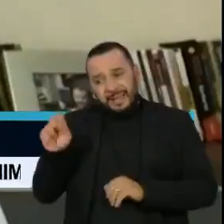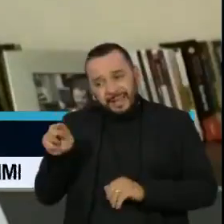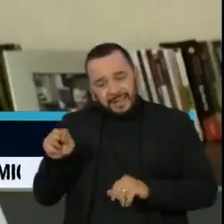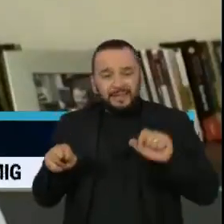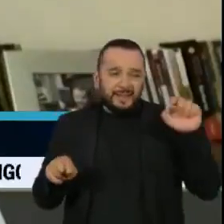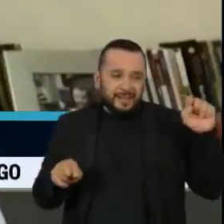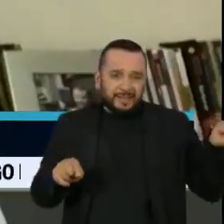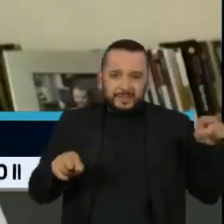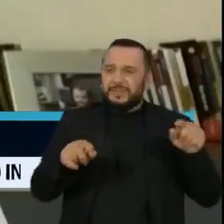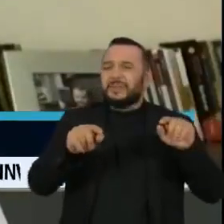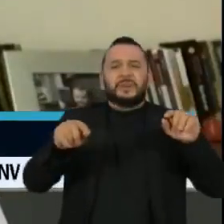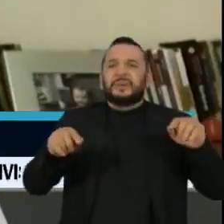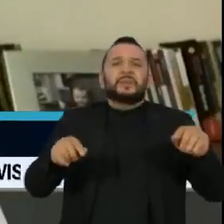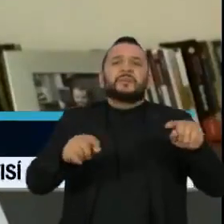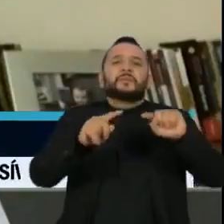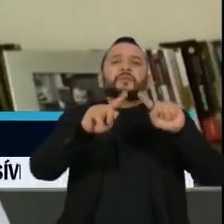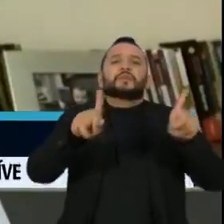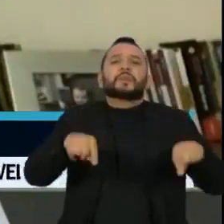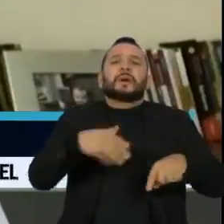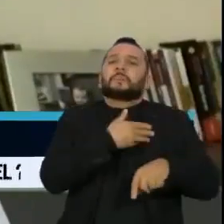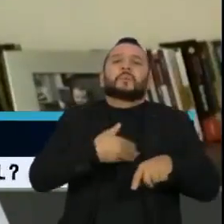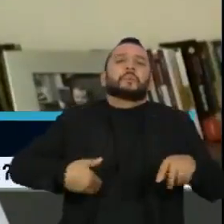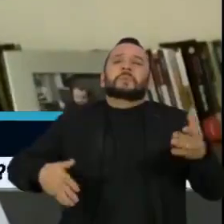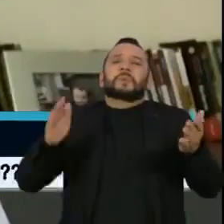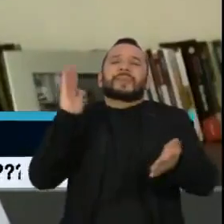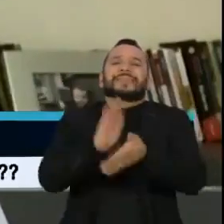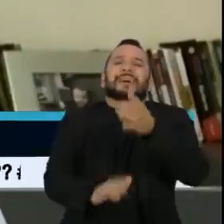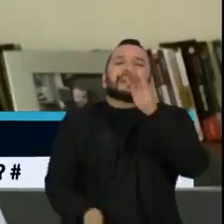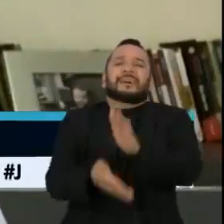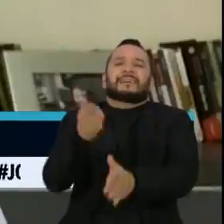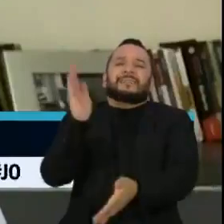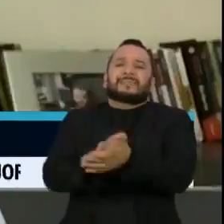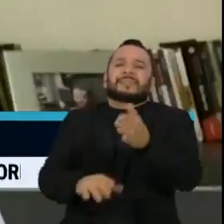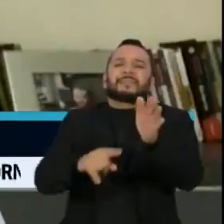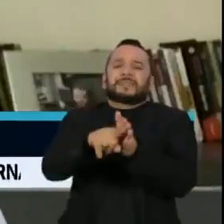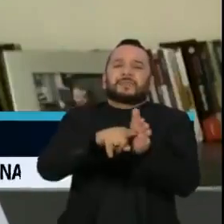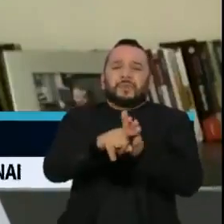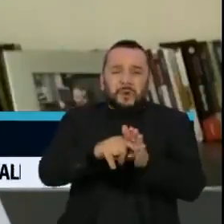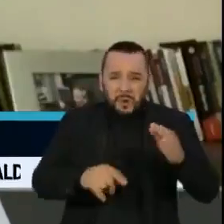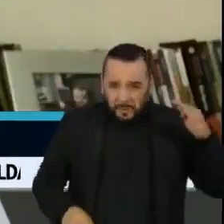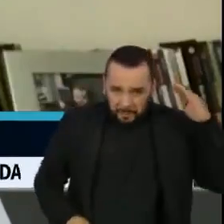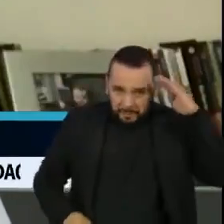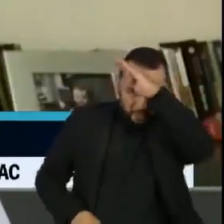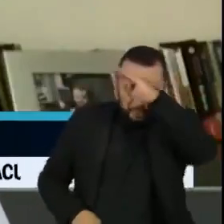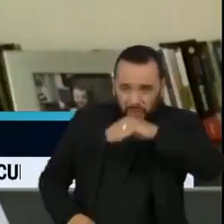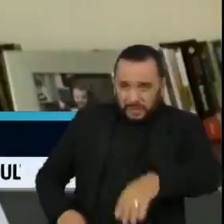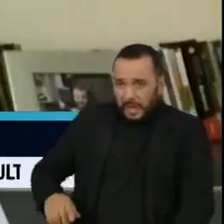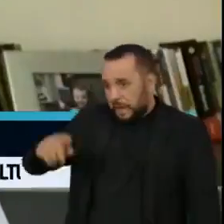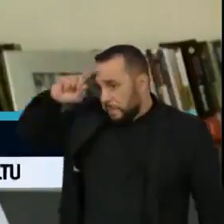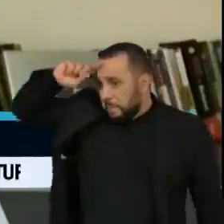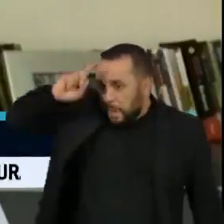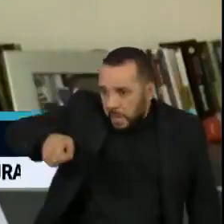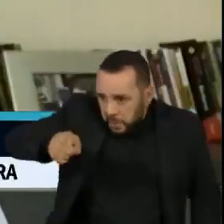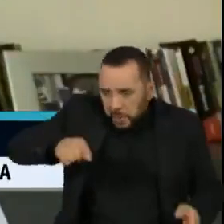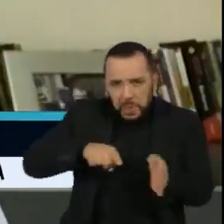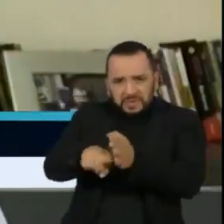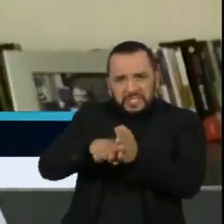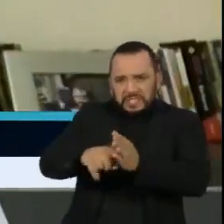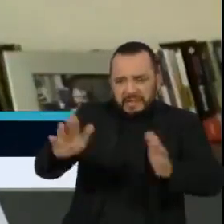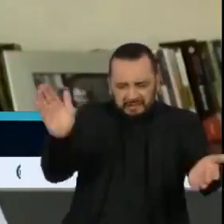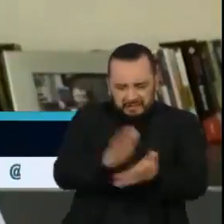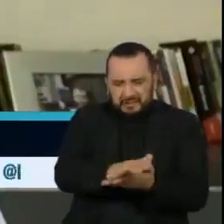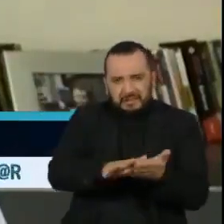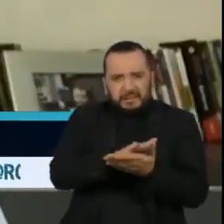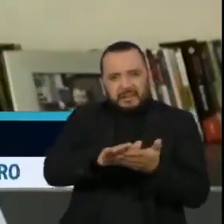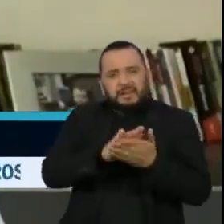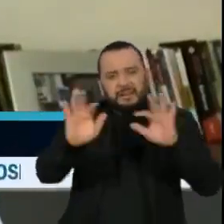servidor federal foi acionado pelo presidente da República após uma denúncia feita pelo deputado Luiz Miranda